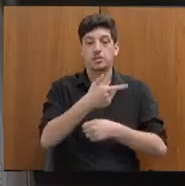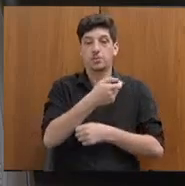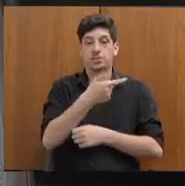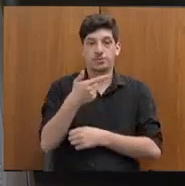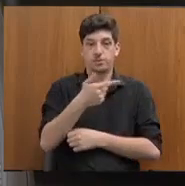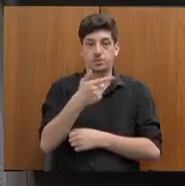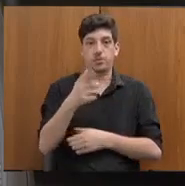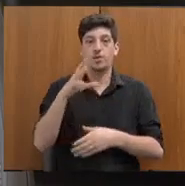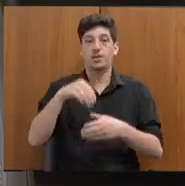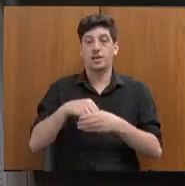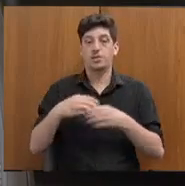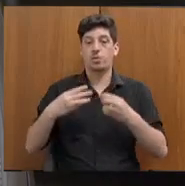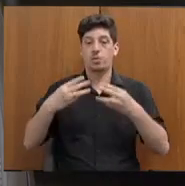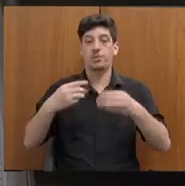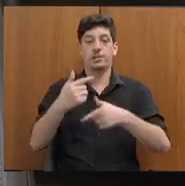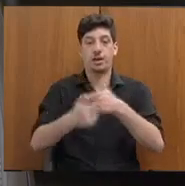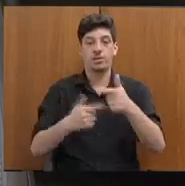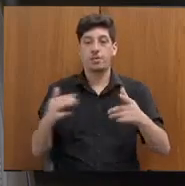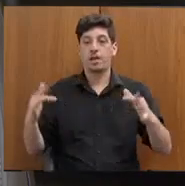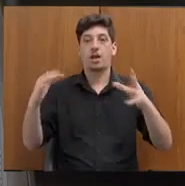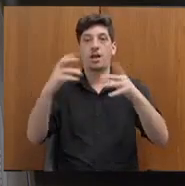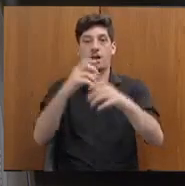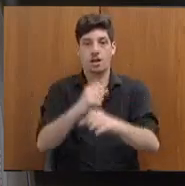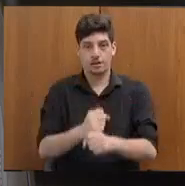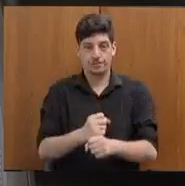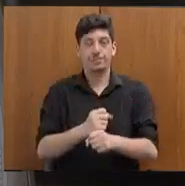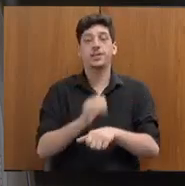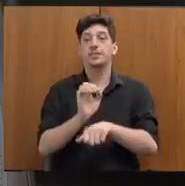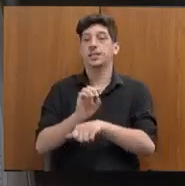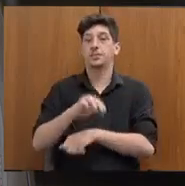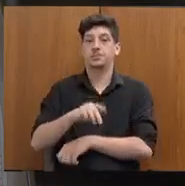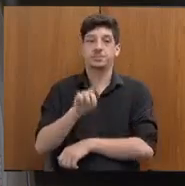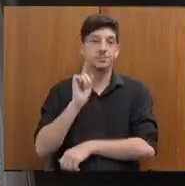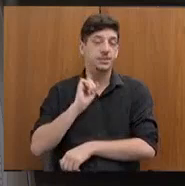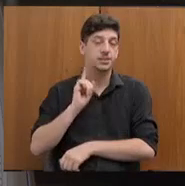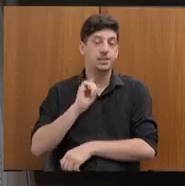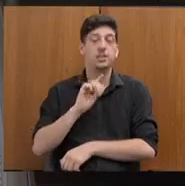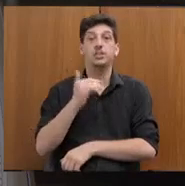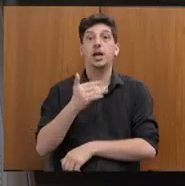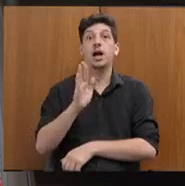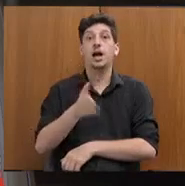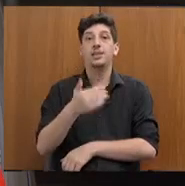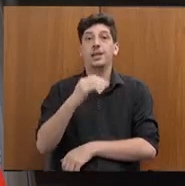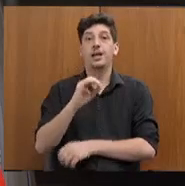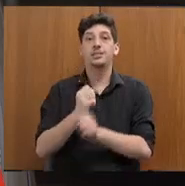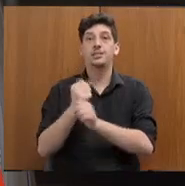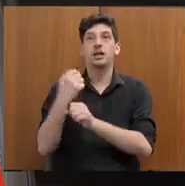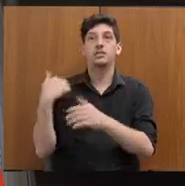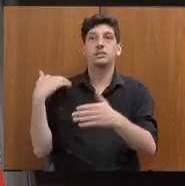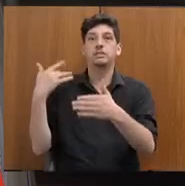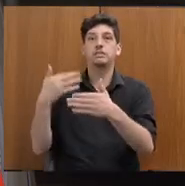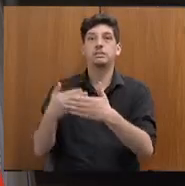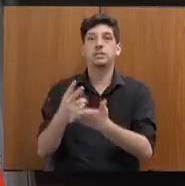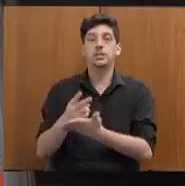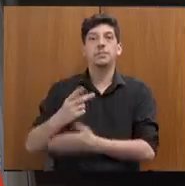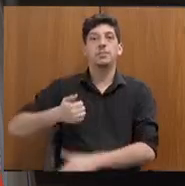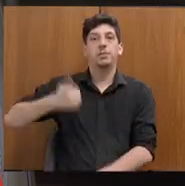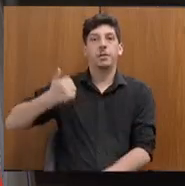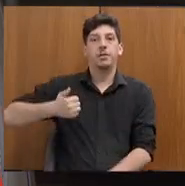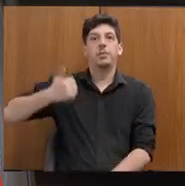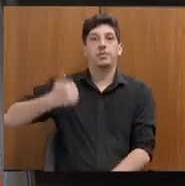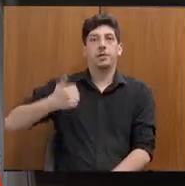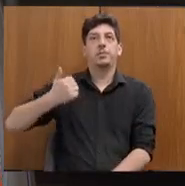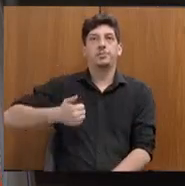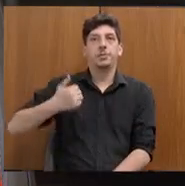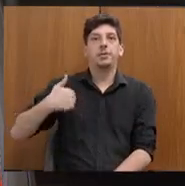Trabalho. O Estado lidera a Alissa por dez anos consecutivos. E é claro que nós estamos falando que, como